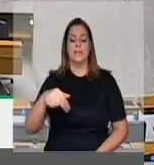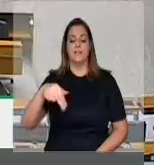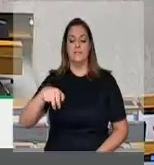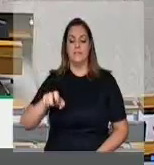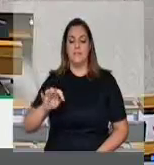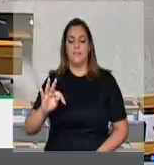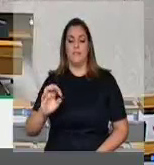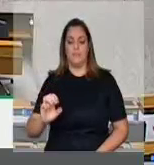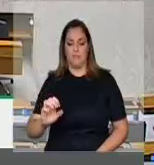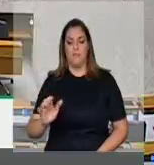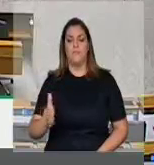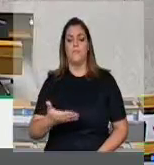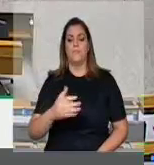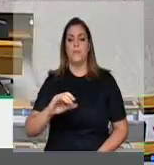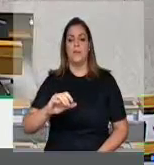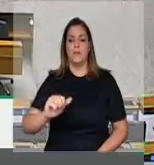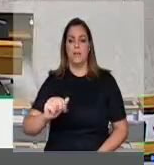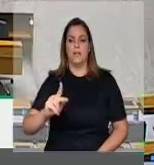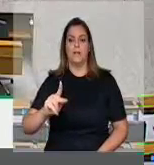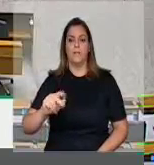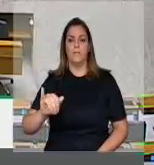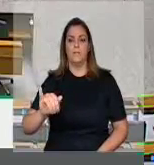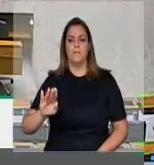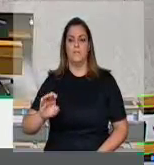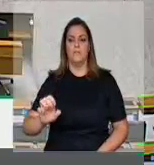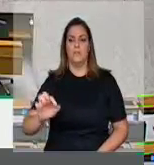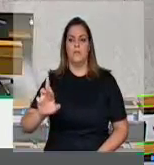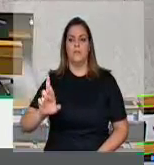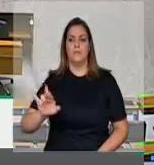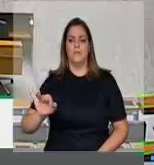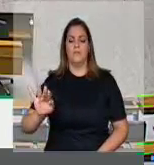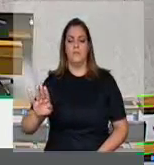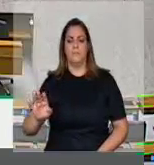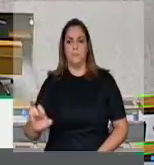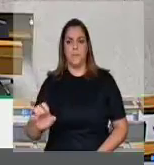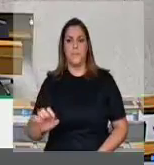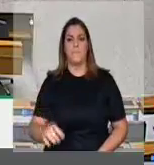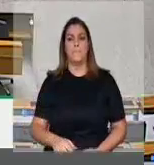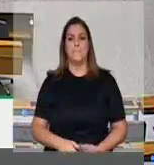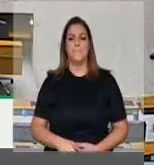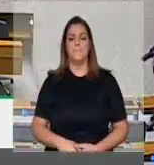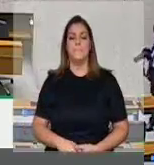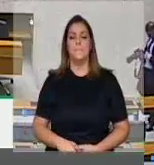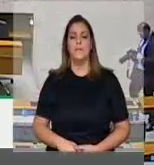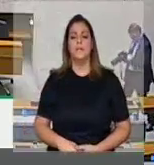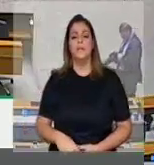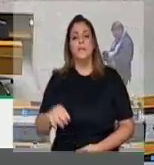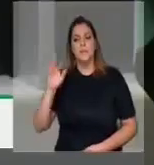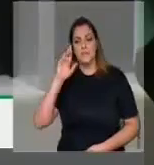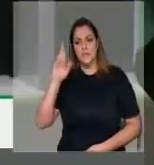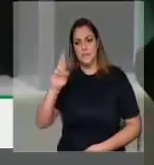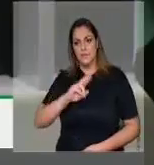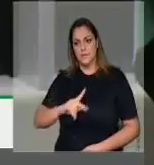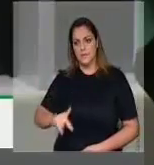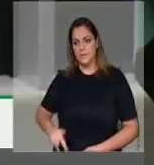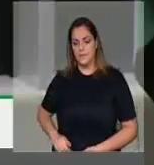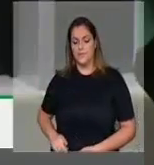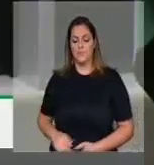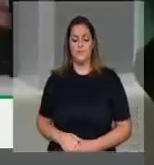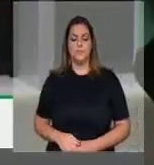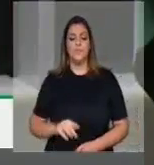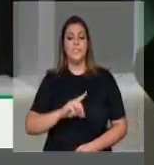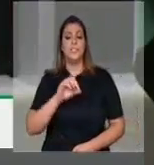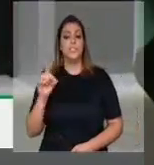fazer o seu pronunciamento, até três minutos. Senhor presidente, no dia primeiro a Rádio Nacional da